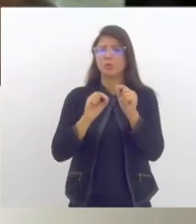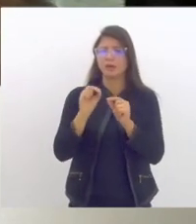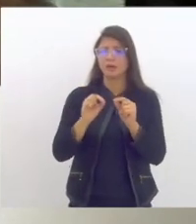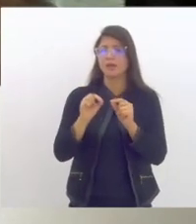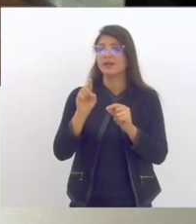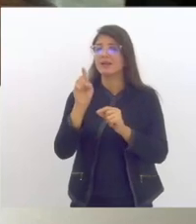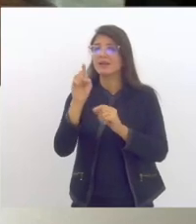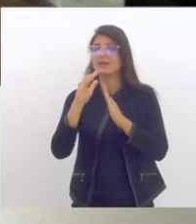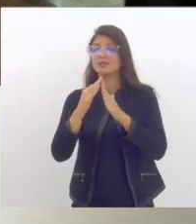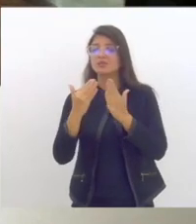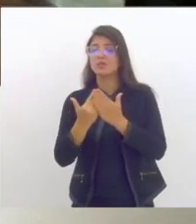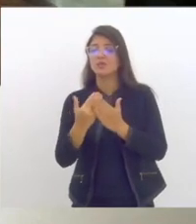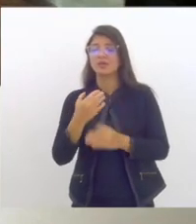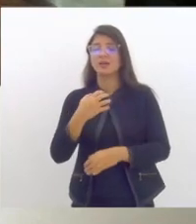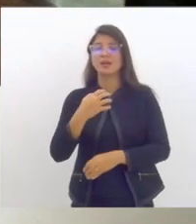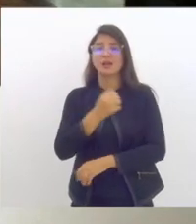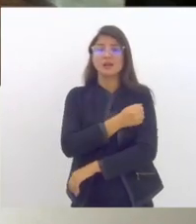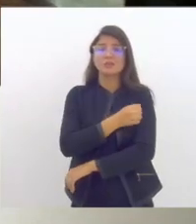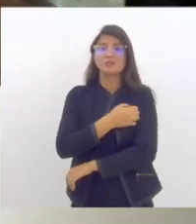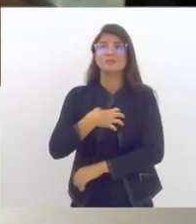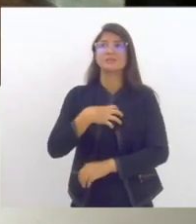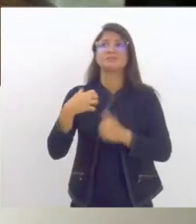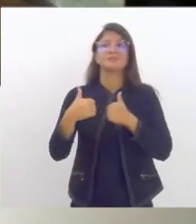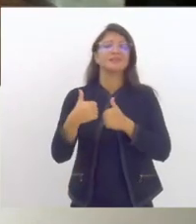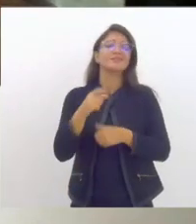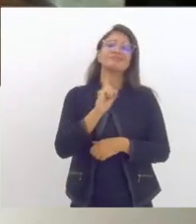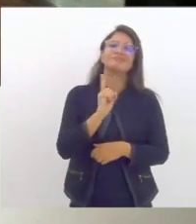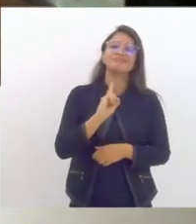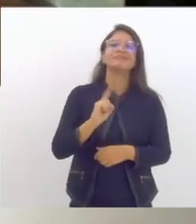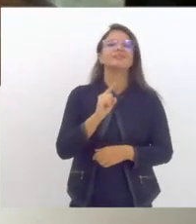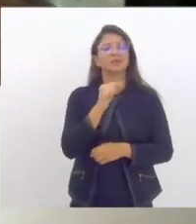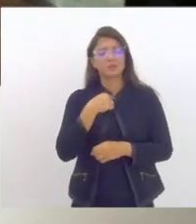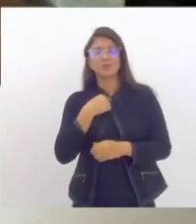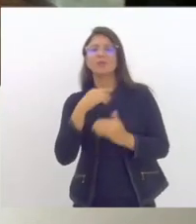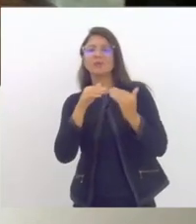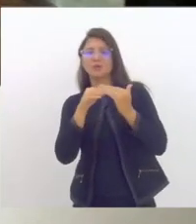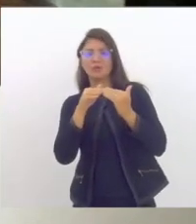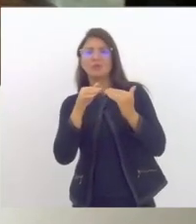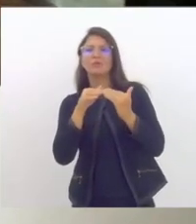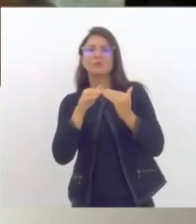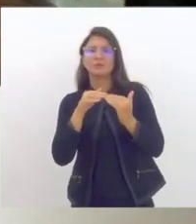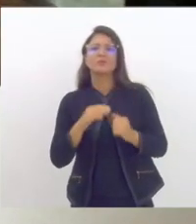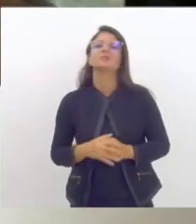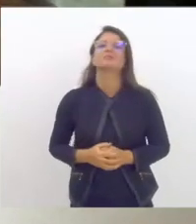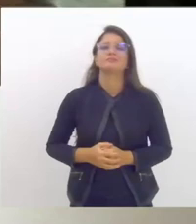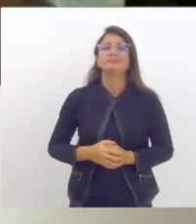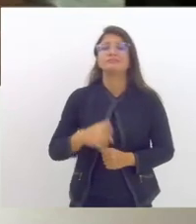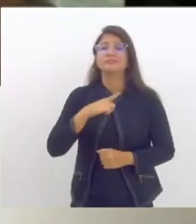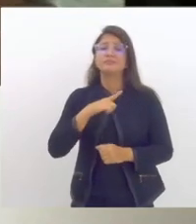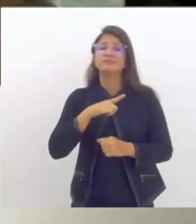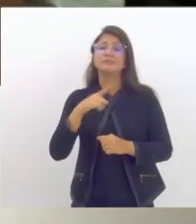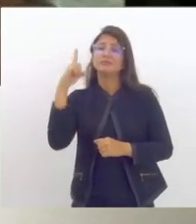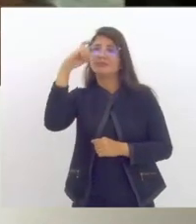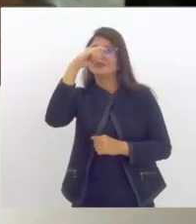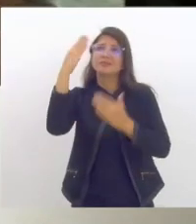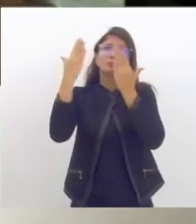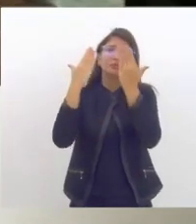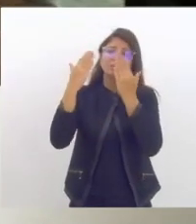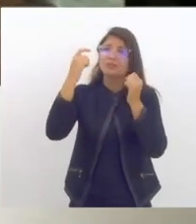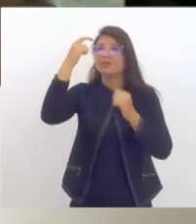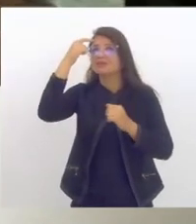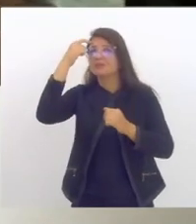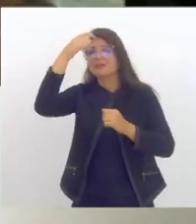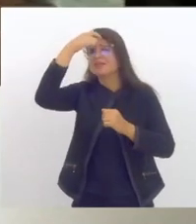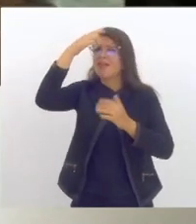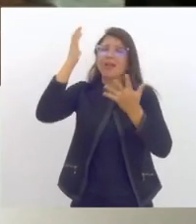se sintam confortáveis nas escolas também é um somatório muito grande para a falta de... para a dificuldade psicológica que tem sido enfrentada por